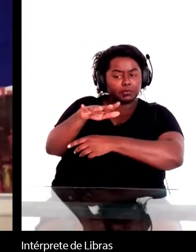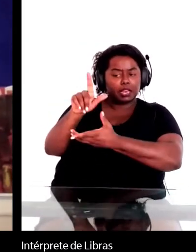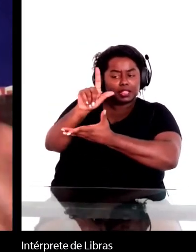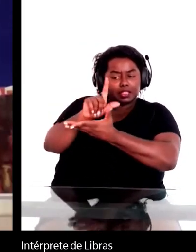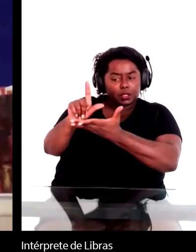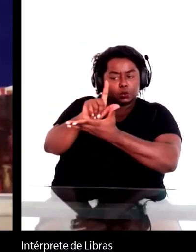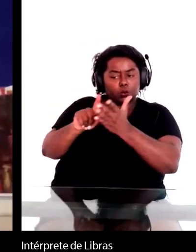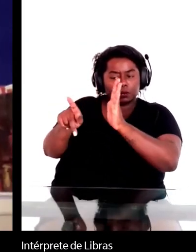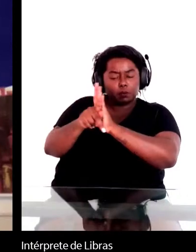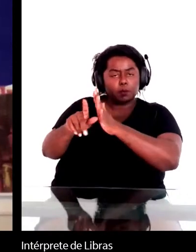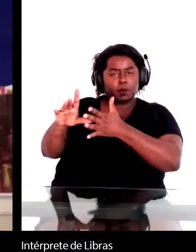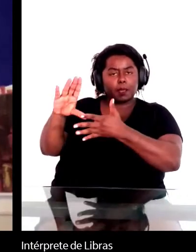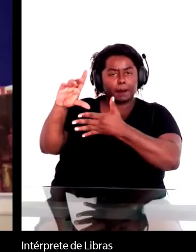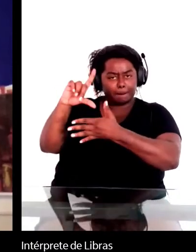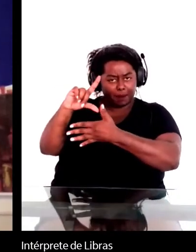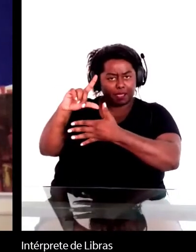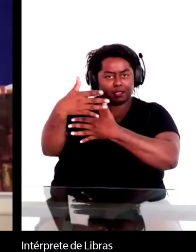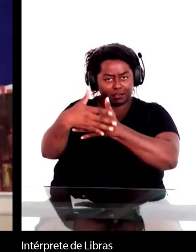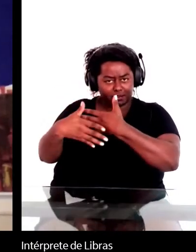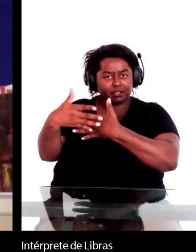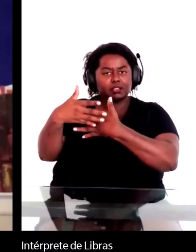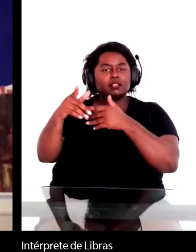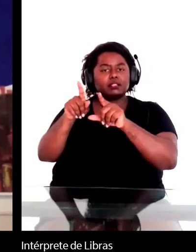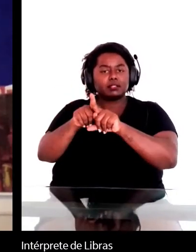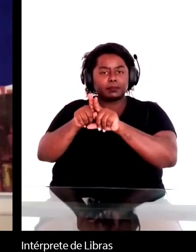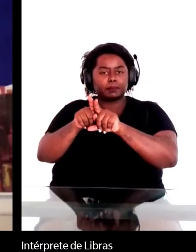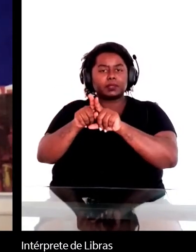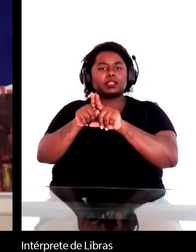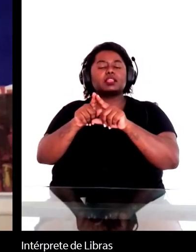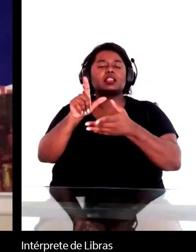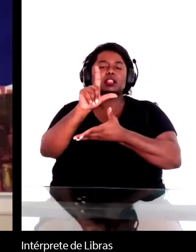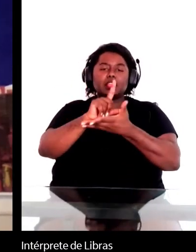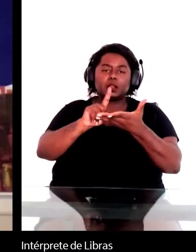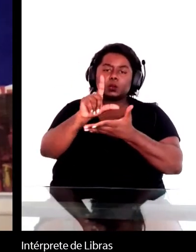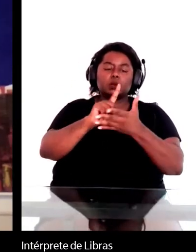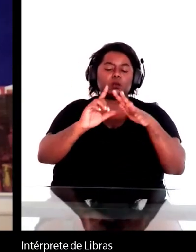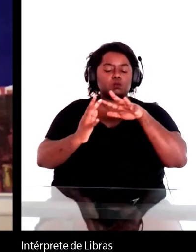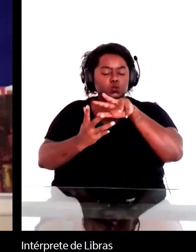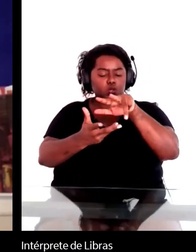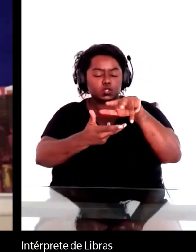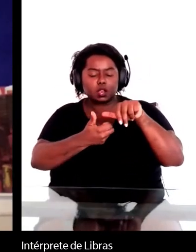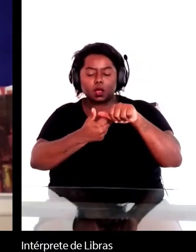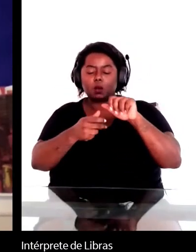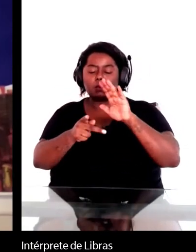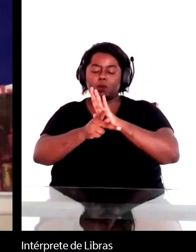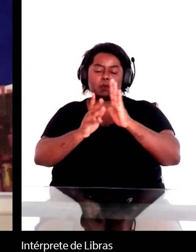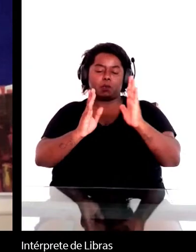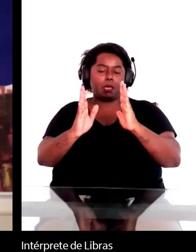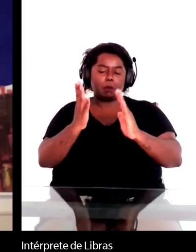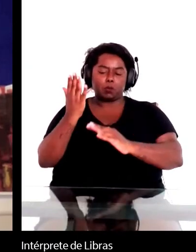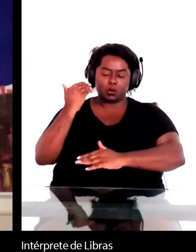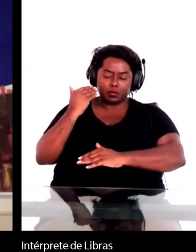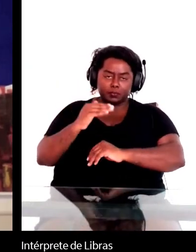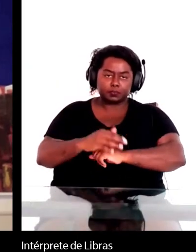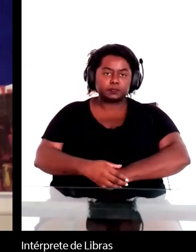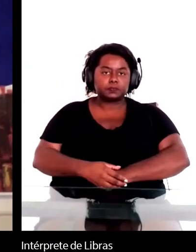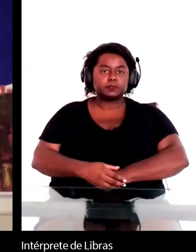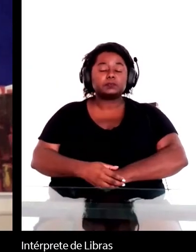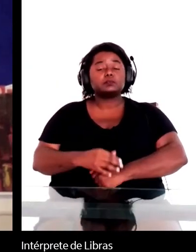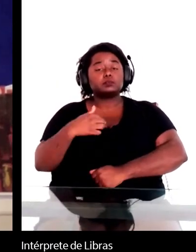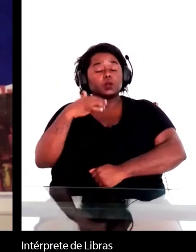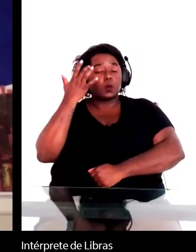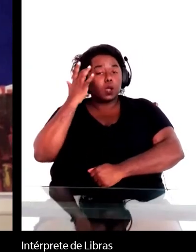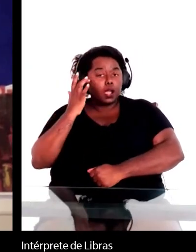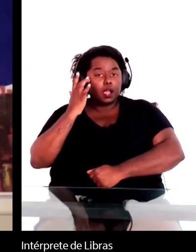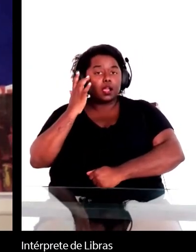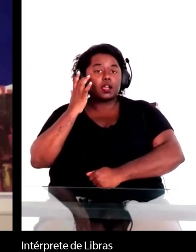Américas, ou seja, em certo sentido da literatura mundial da sua época. Eu acho talvez